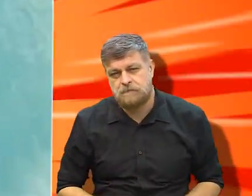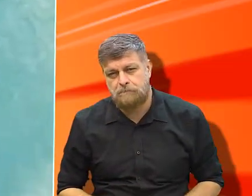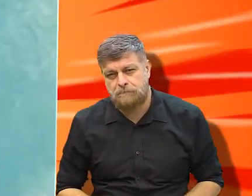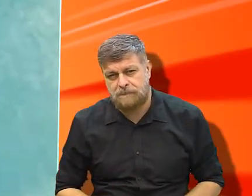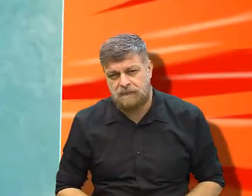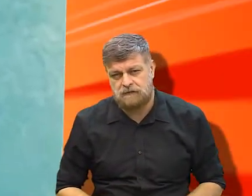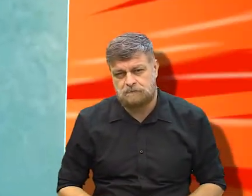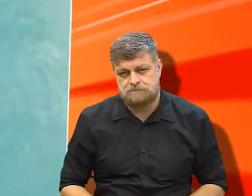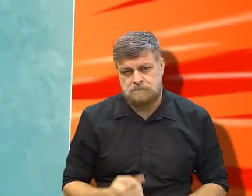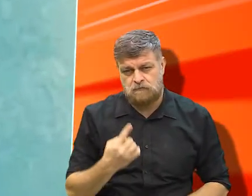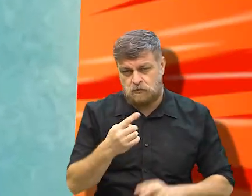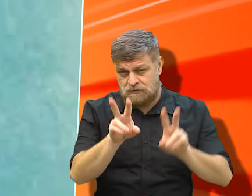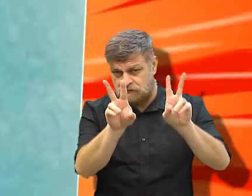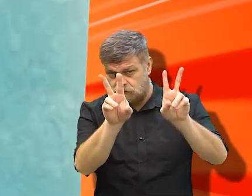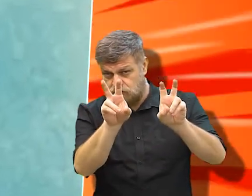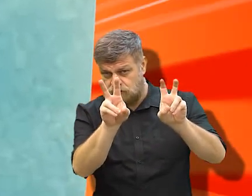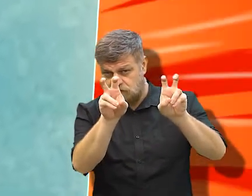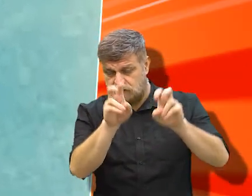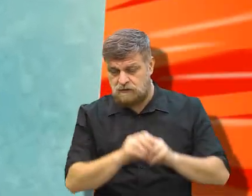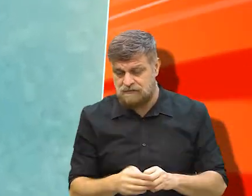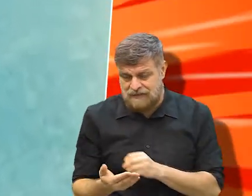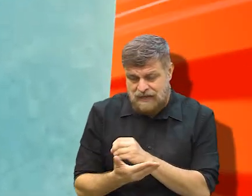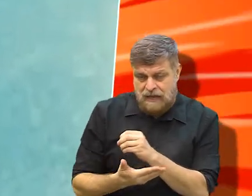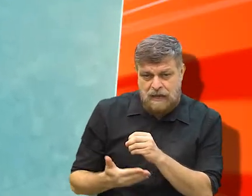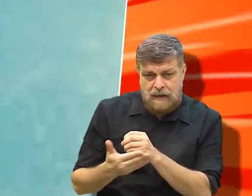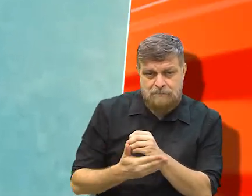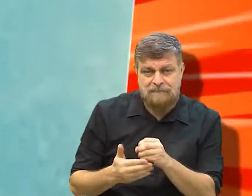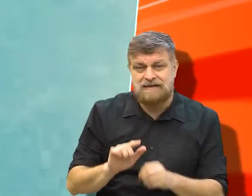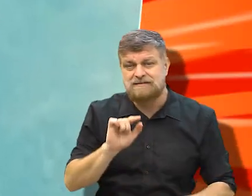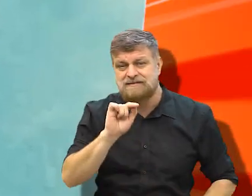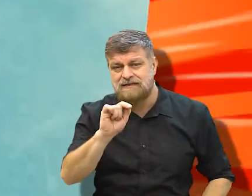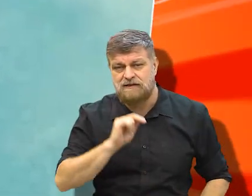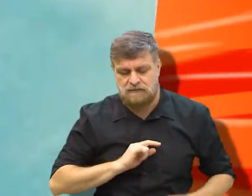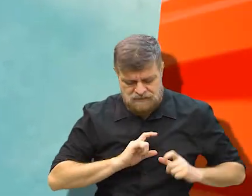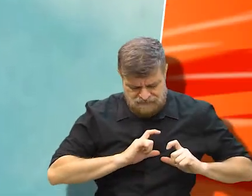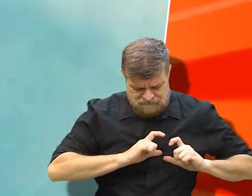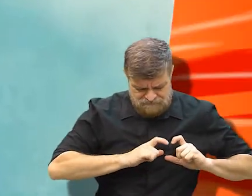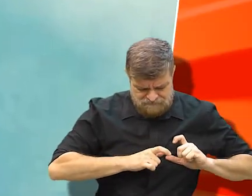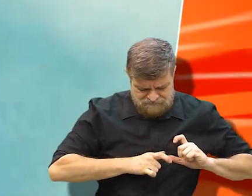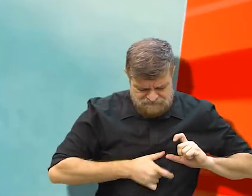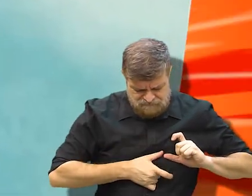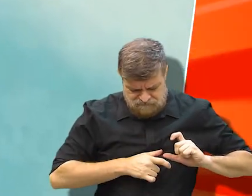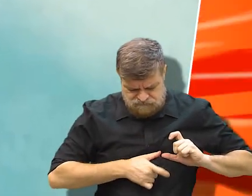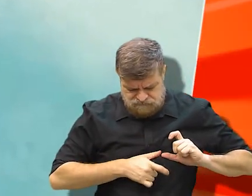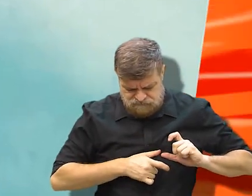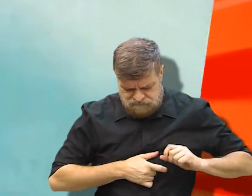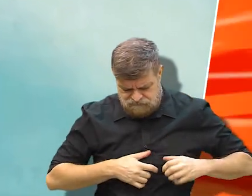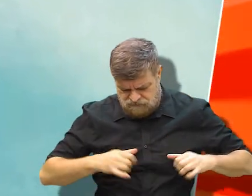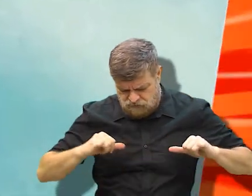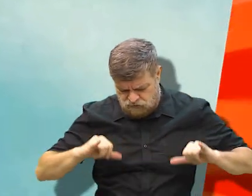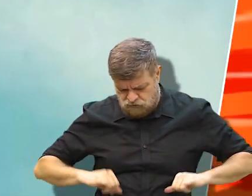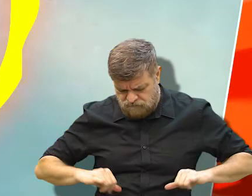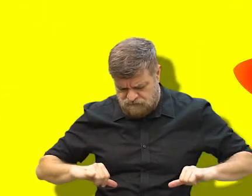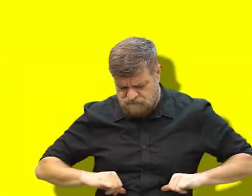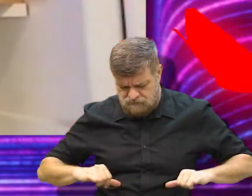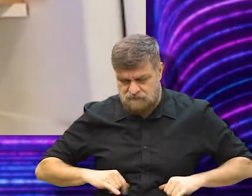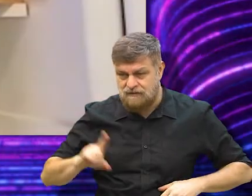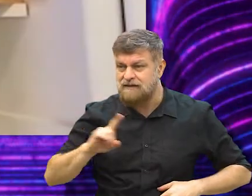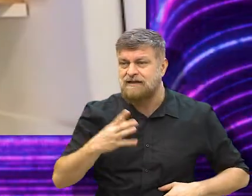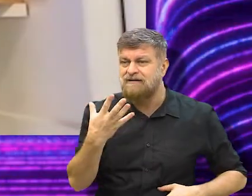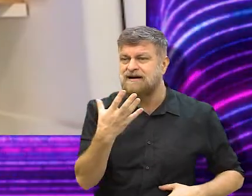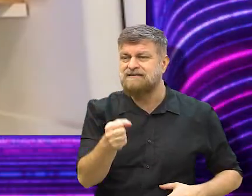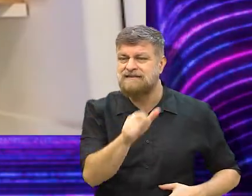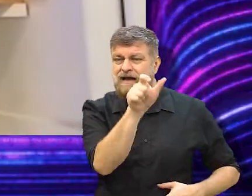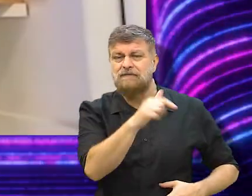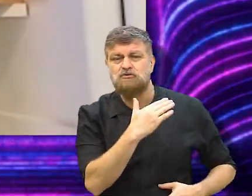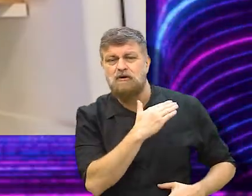E uma das temáticas que permeia o romance é justamente o luto. A dor da perda. Você não aceitar... Porque o que é o luto? É você não